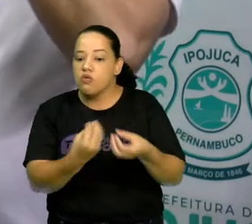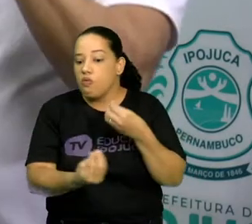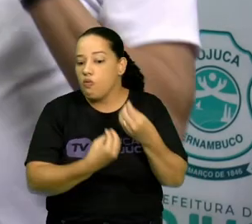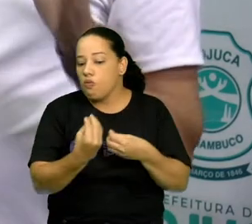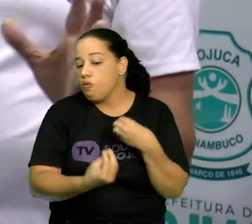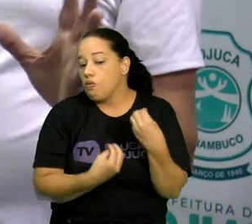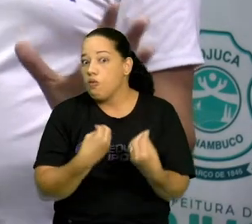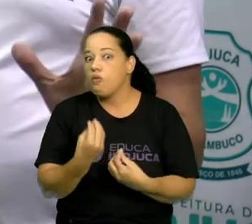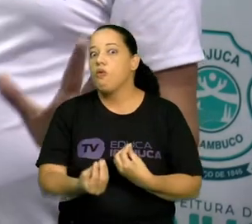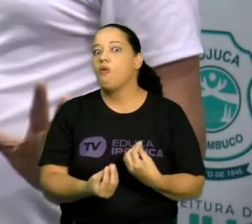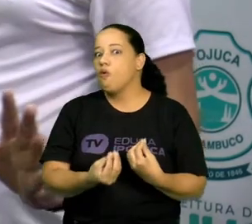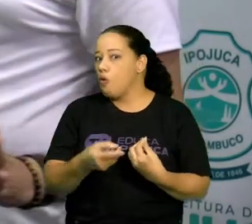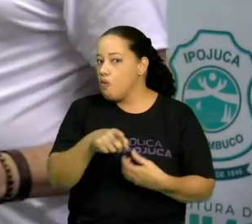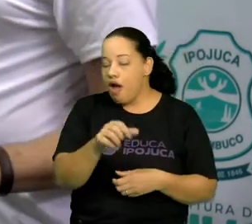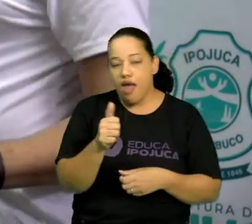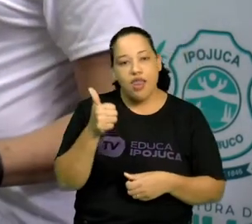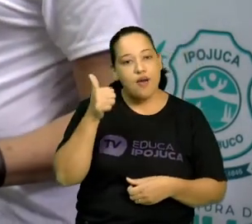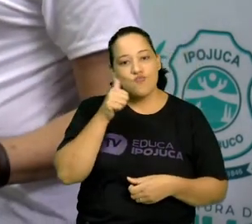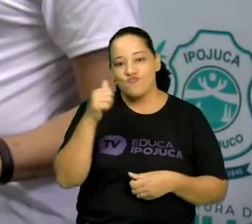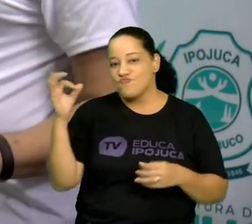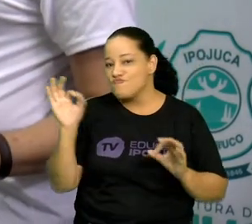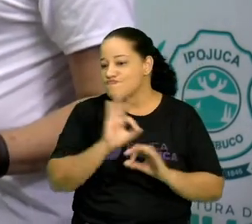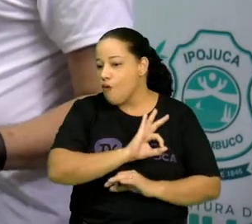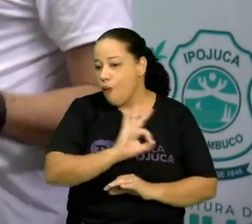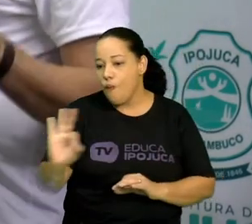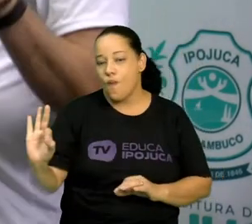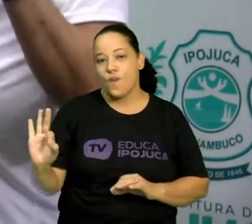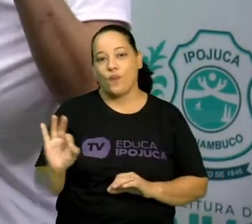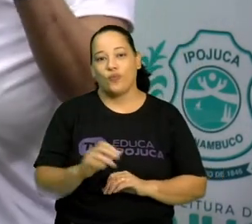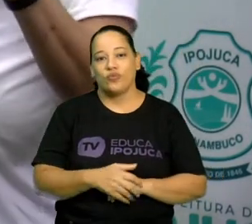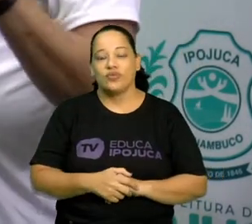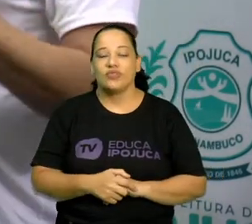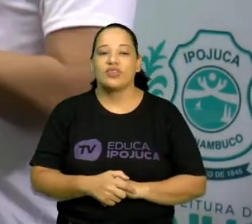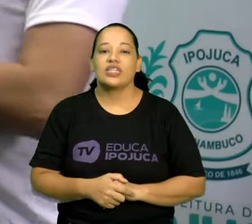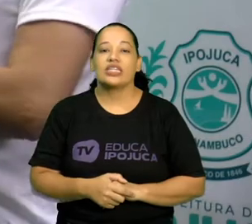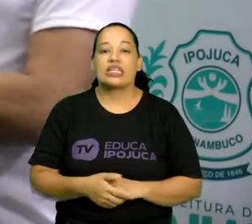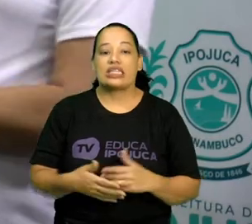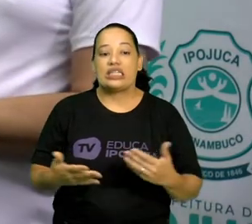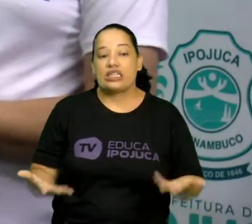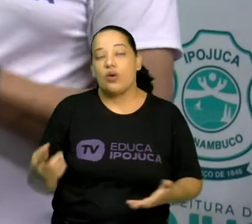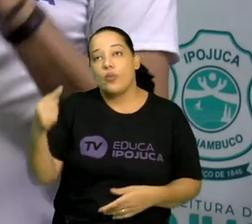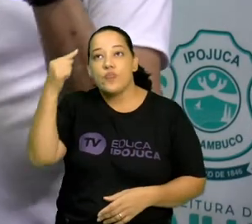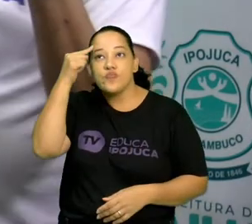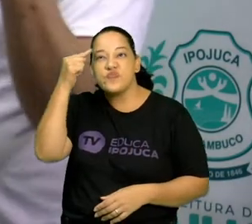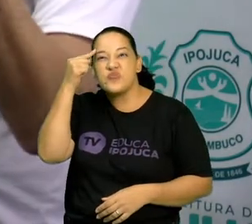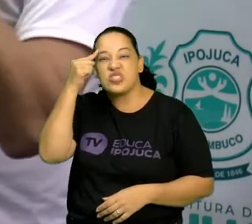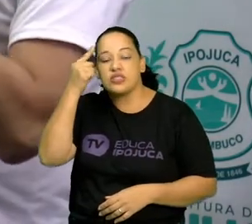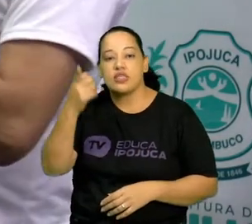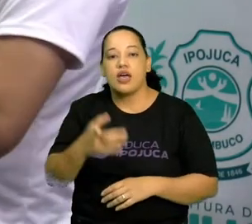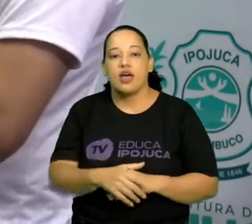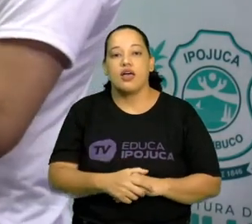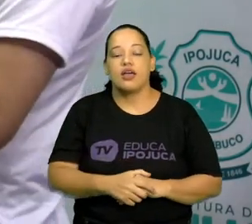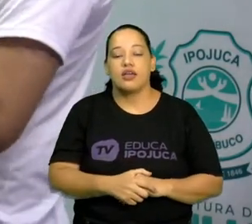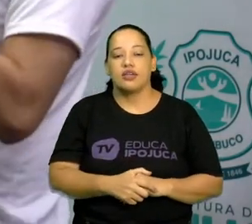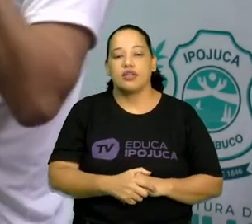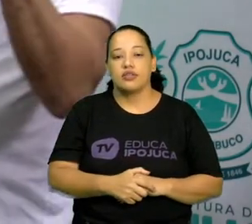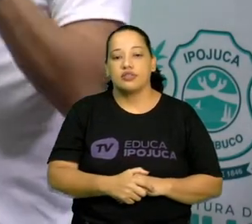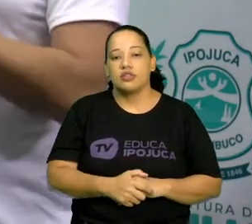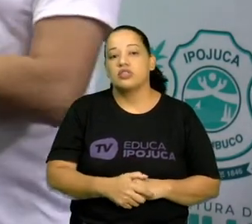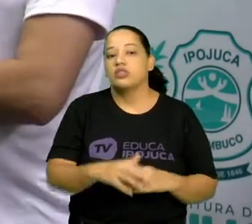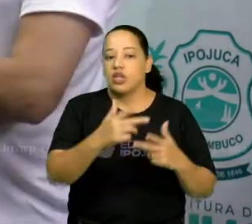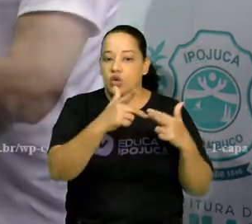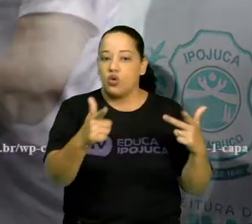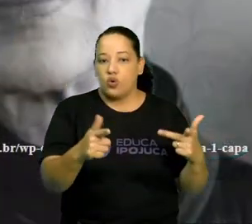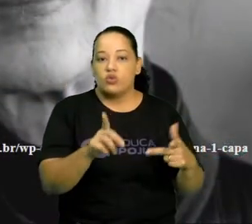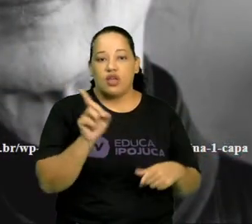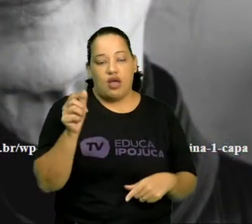incrível, fantástica. E aí, pensemos, né? Isso é uma coisa que a